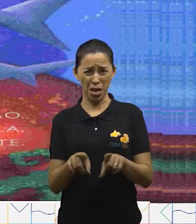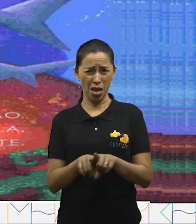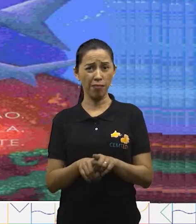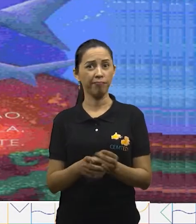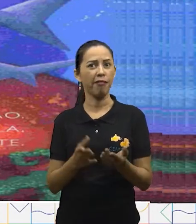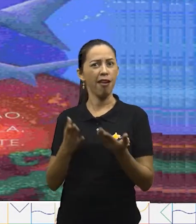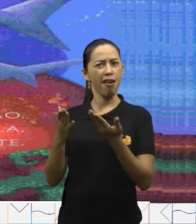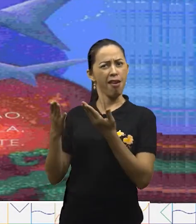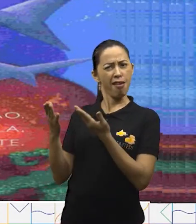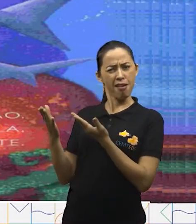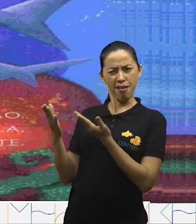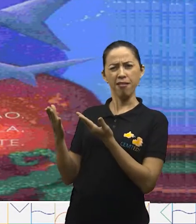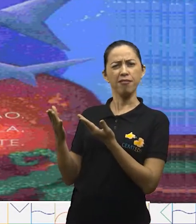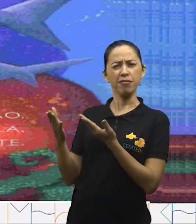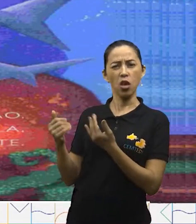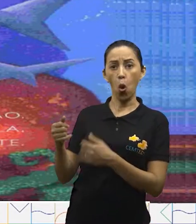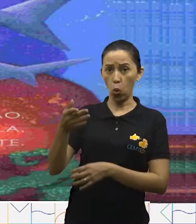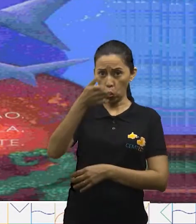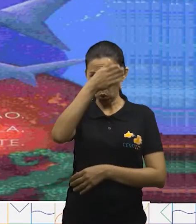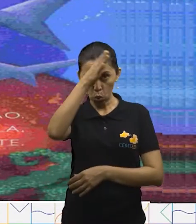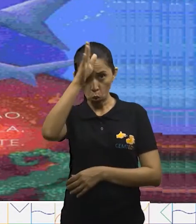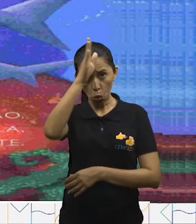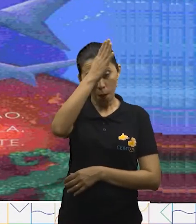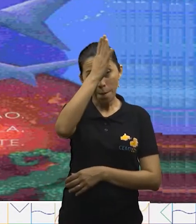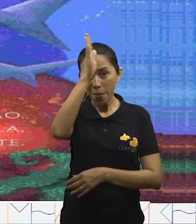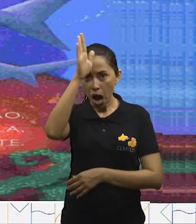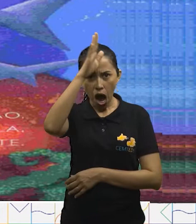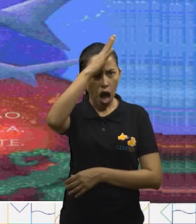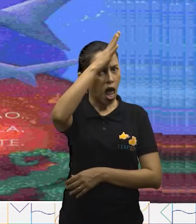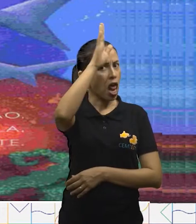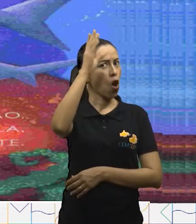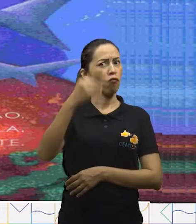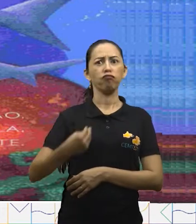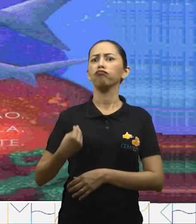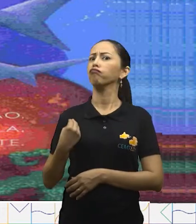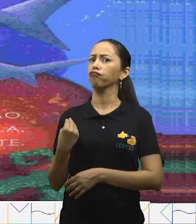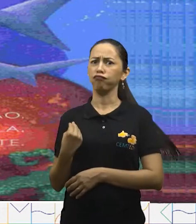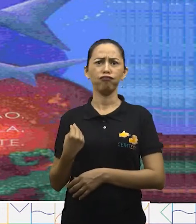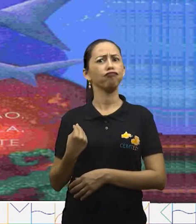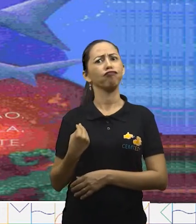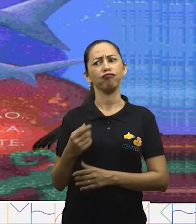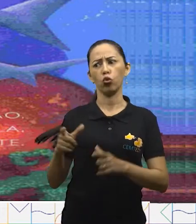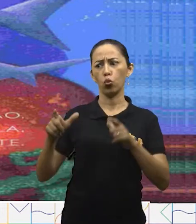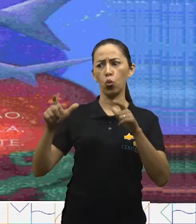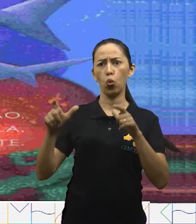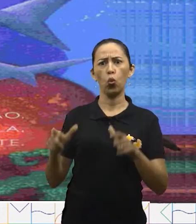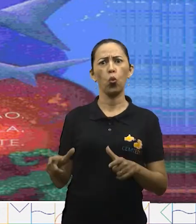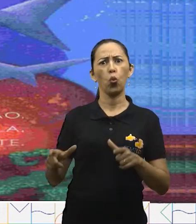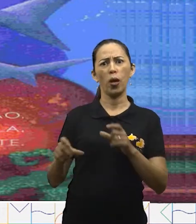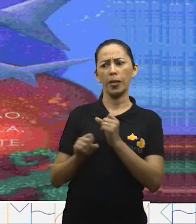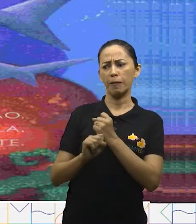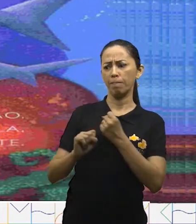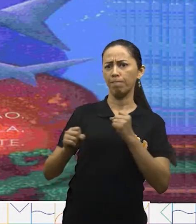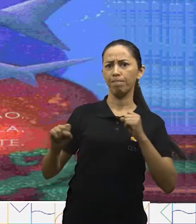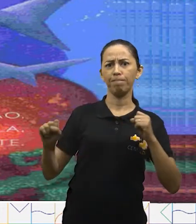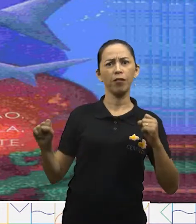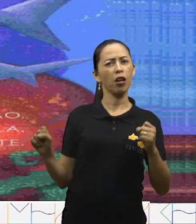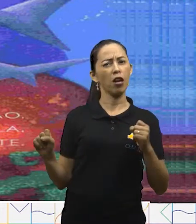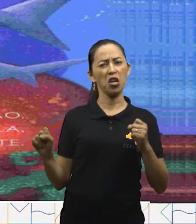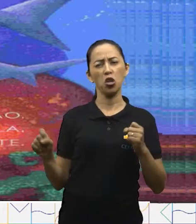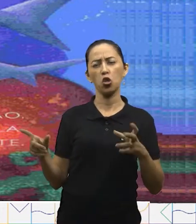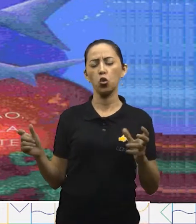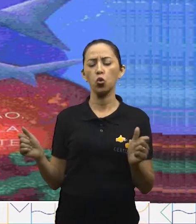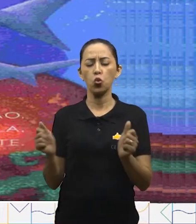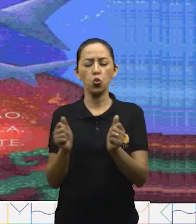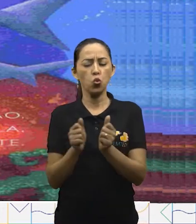é o Barão Tubarão. Mora num grande castelo de Madre Pérola, com seu